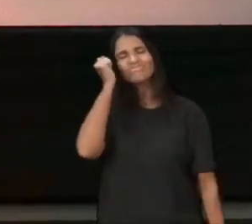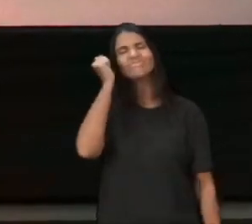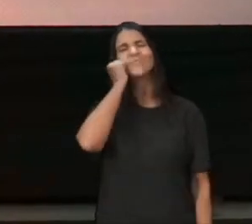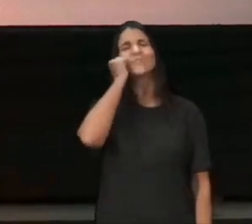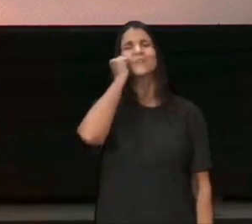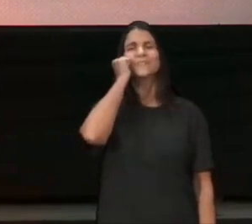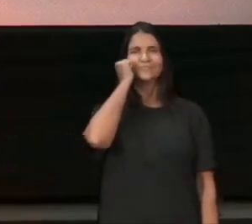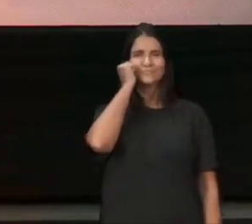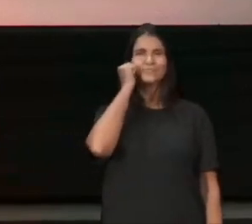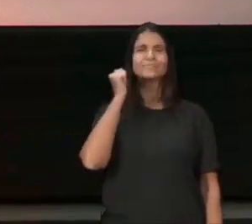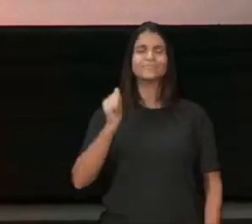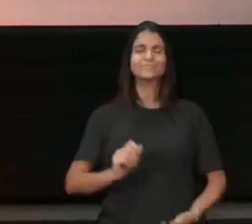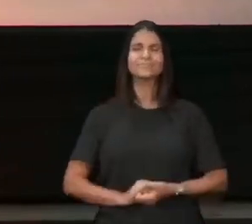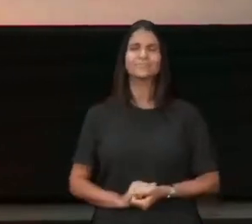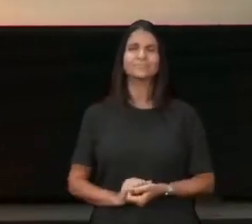momento,